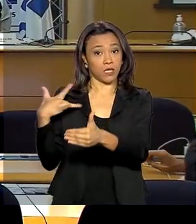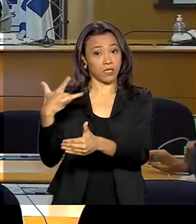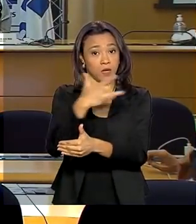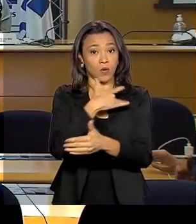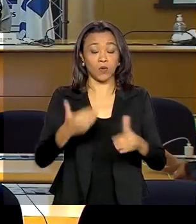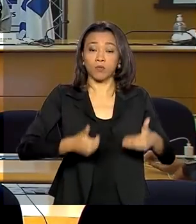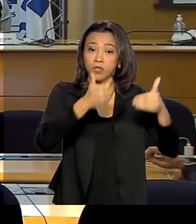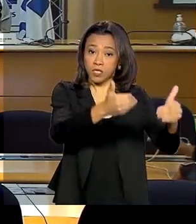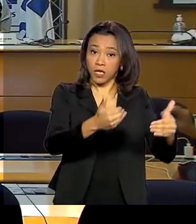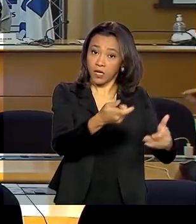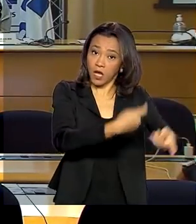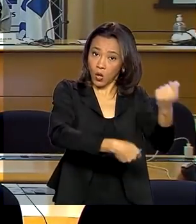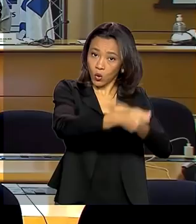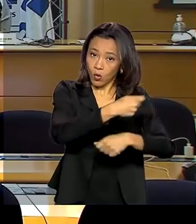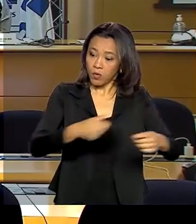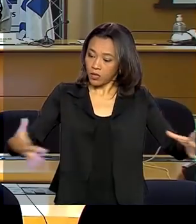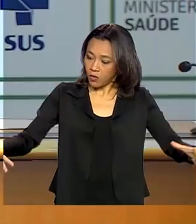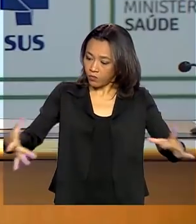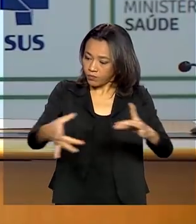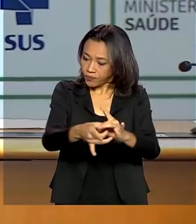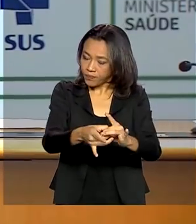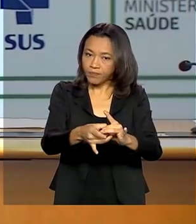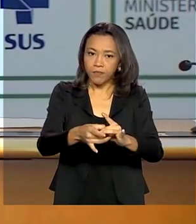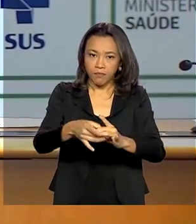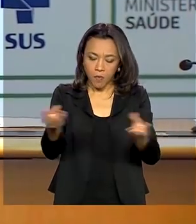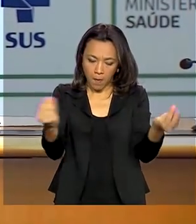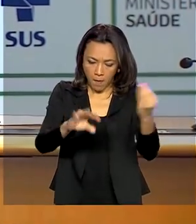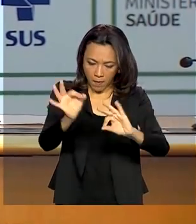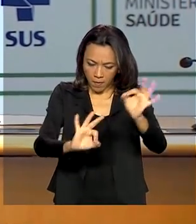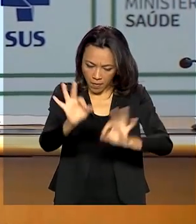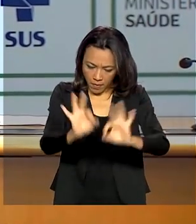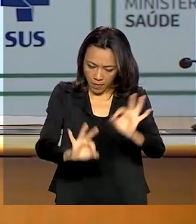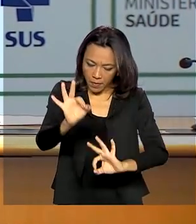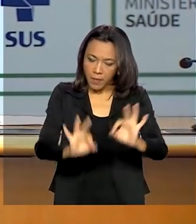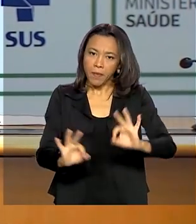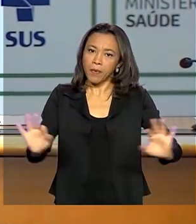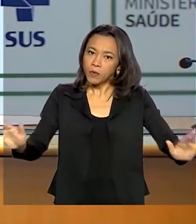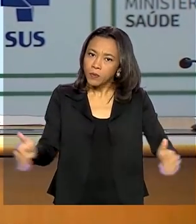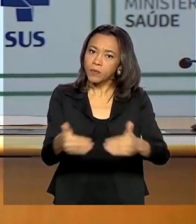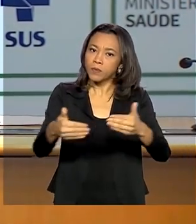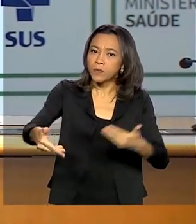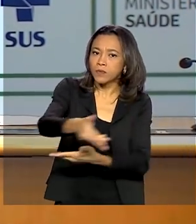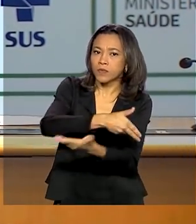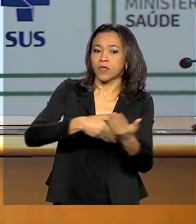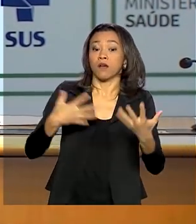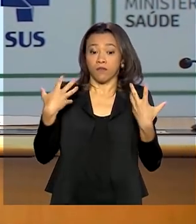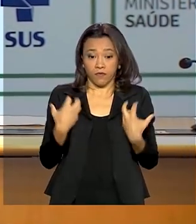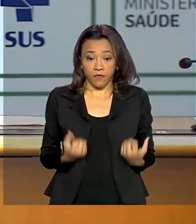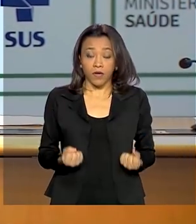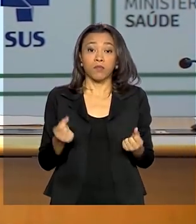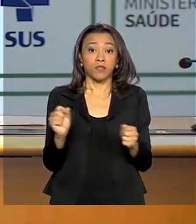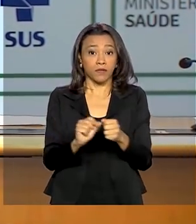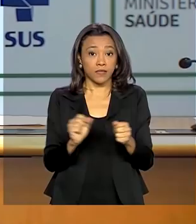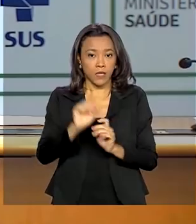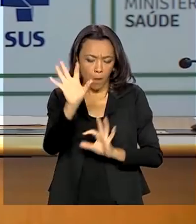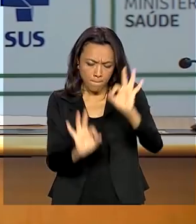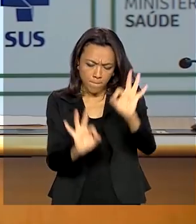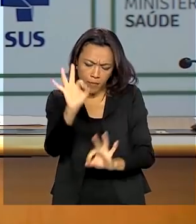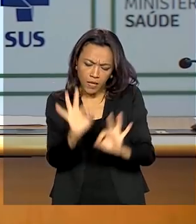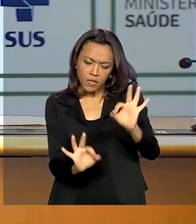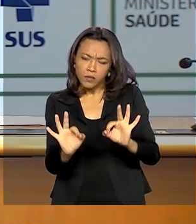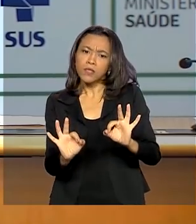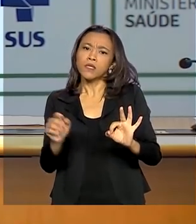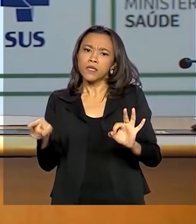estão juntos construindo um plano. Vamos ver se a gente consegue fazer um plano mínimo que compatibilize